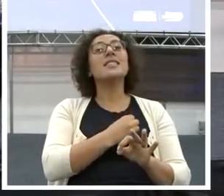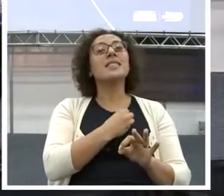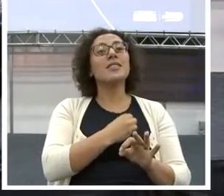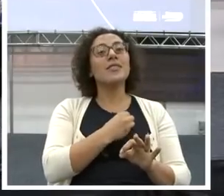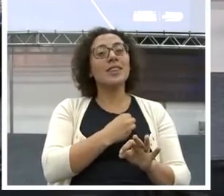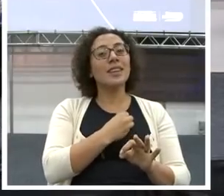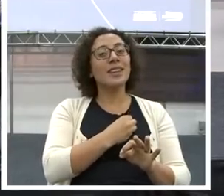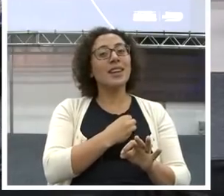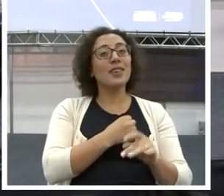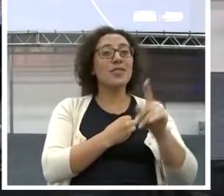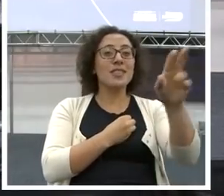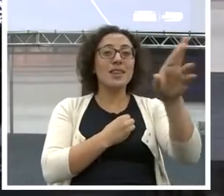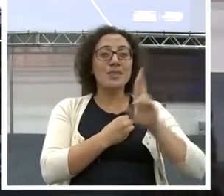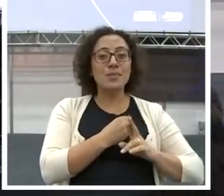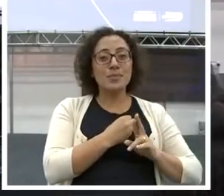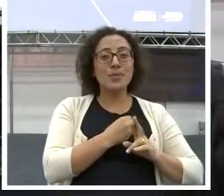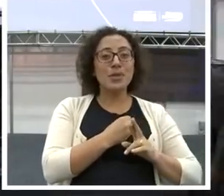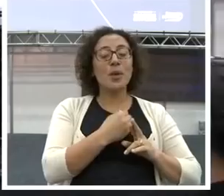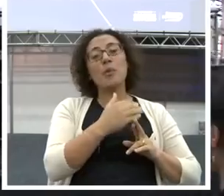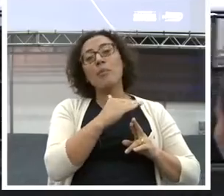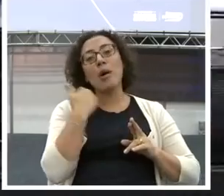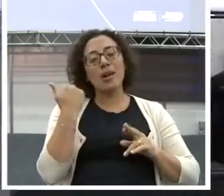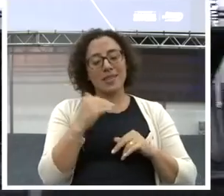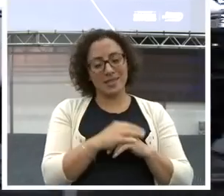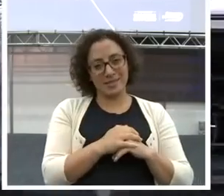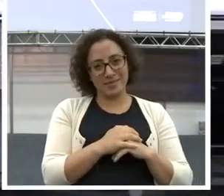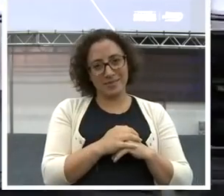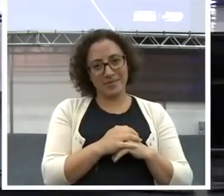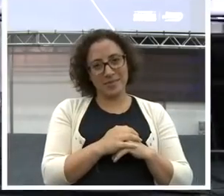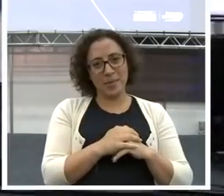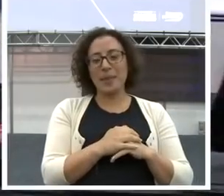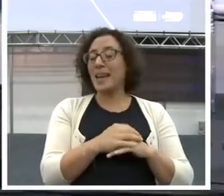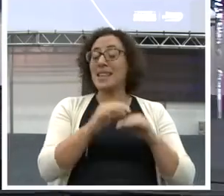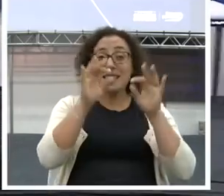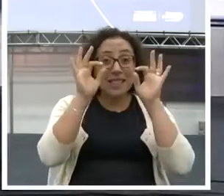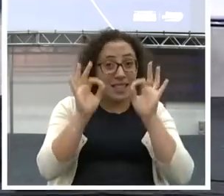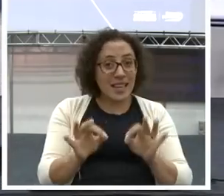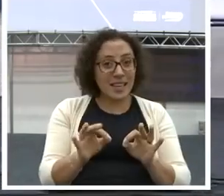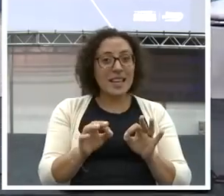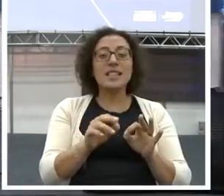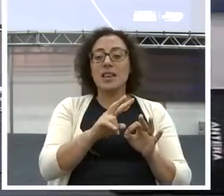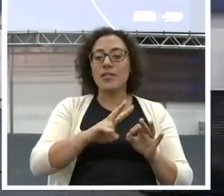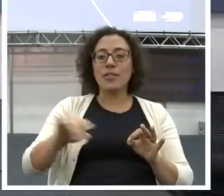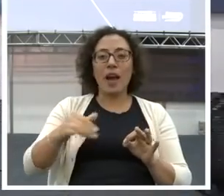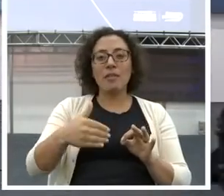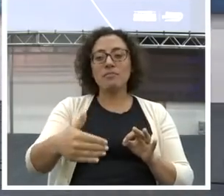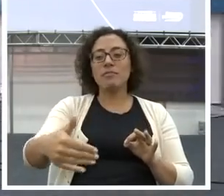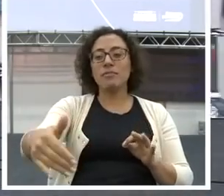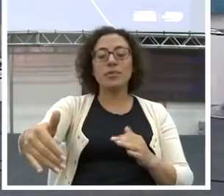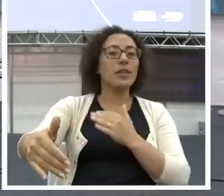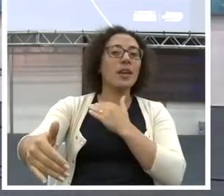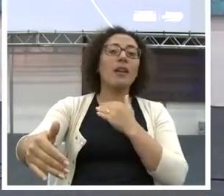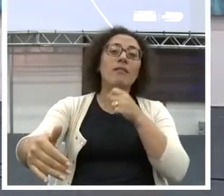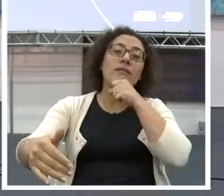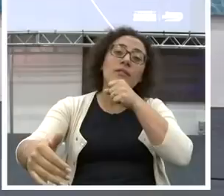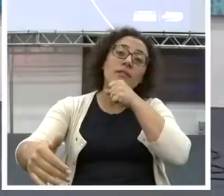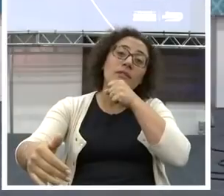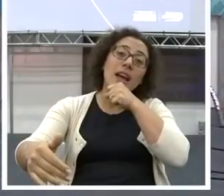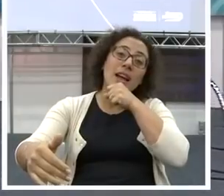Vocês falaram morte. A única certeza que você tem é você vai ficar velho. Ou você está considerando a morte na sua vida agora?